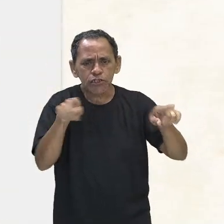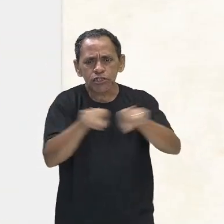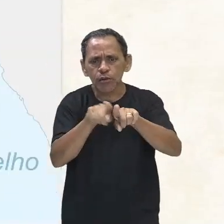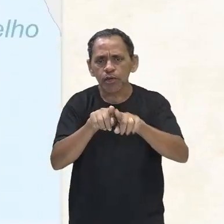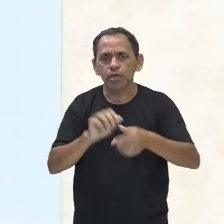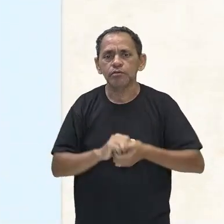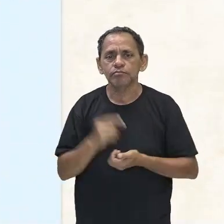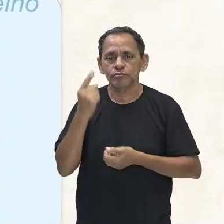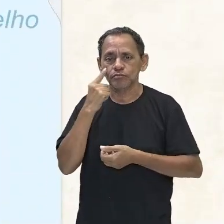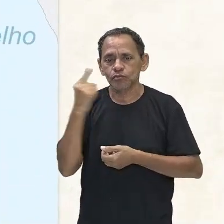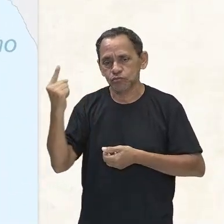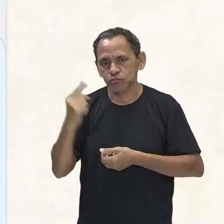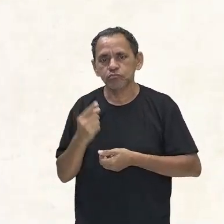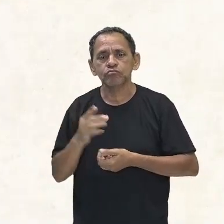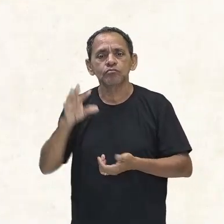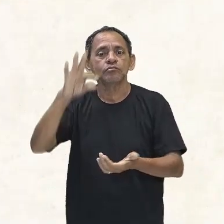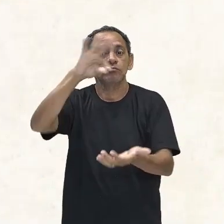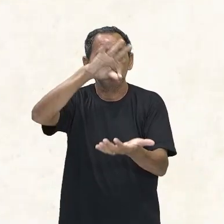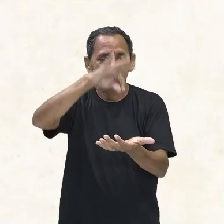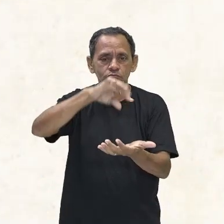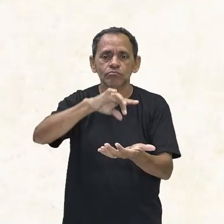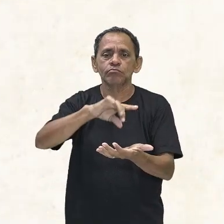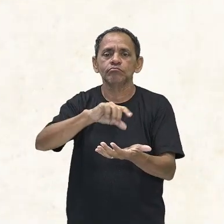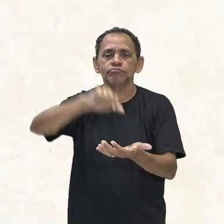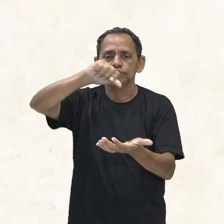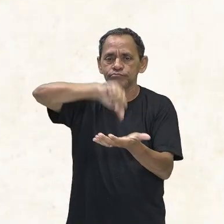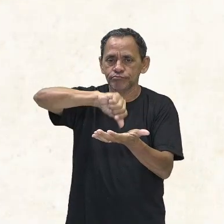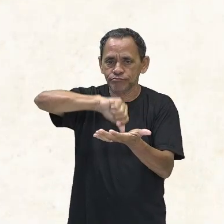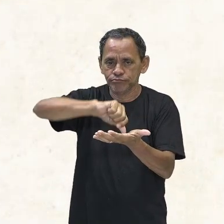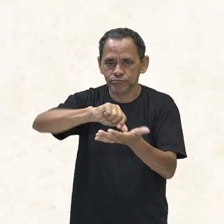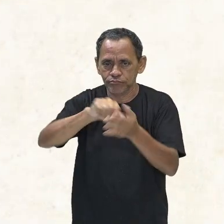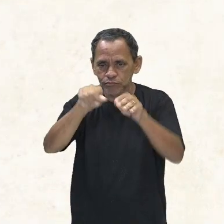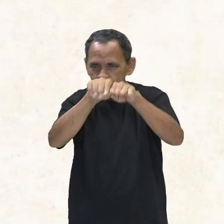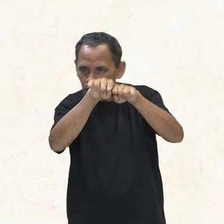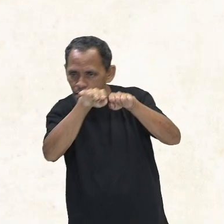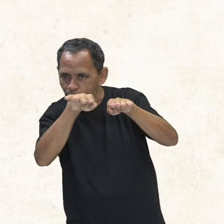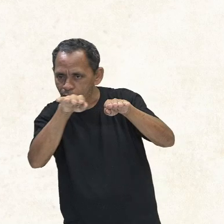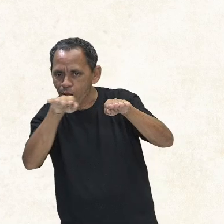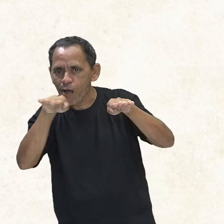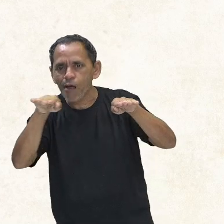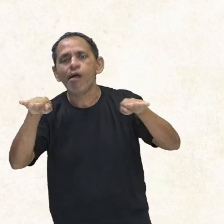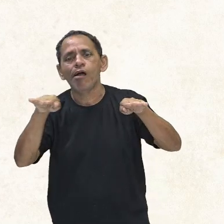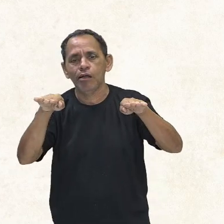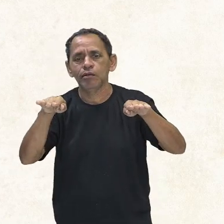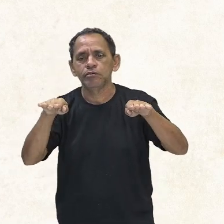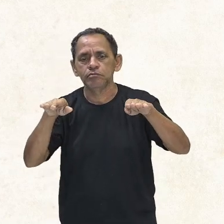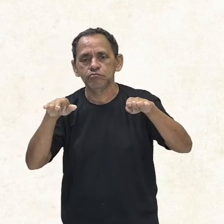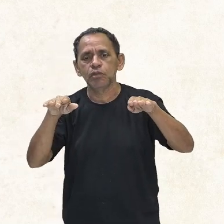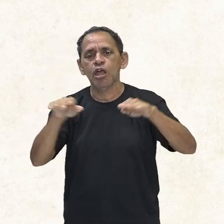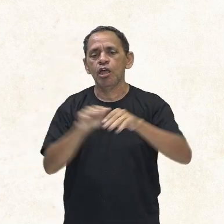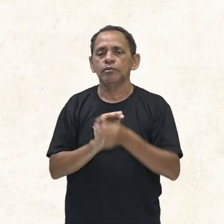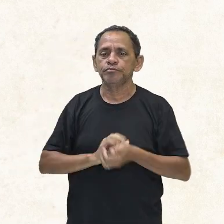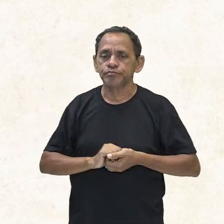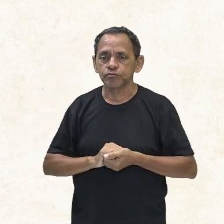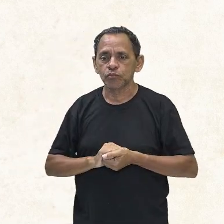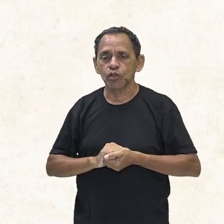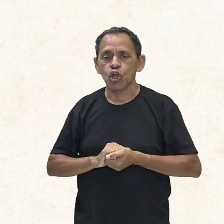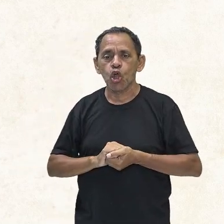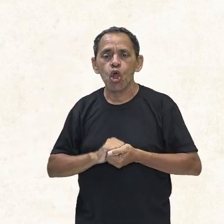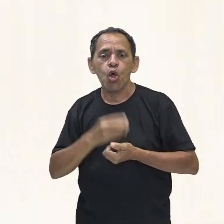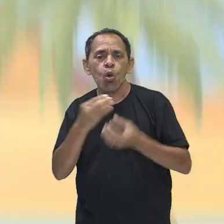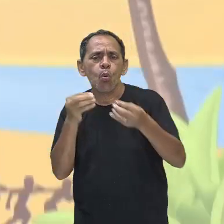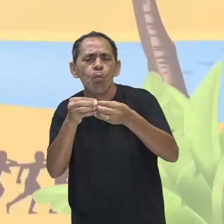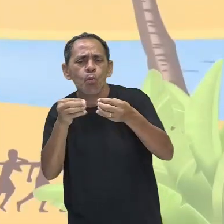Egito, ele está localizado numa grande planície, né, que forma, então, aí as margens, então, aí do rio